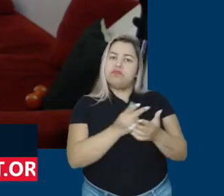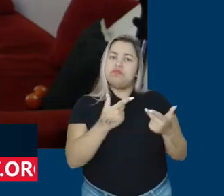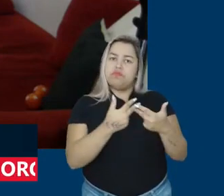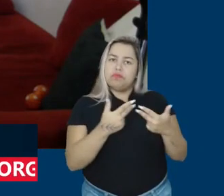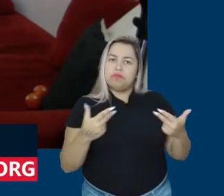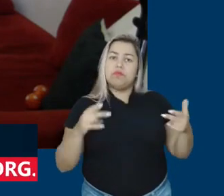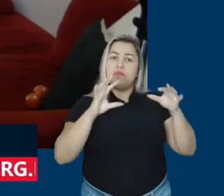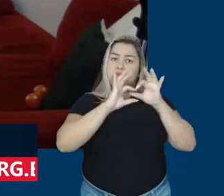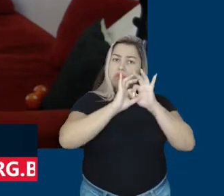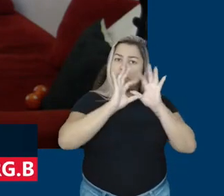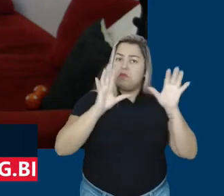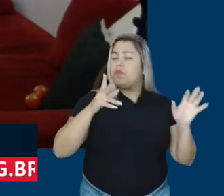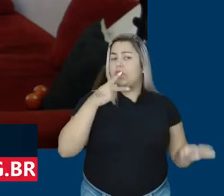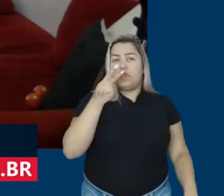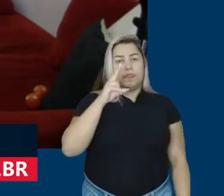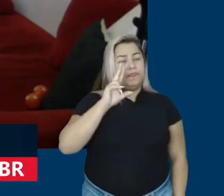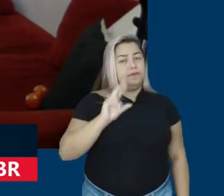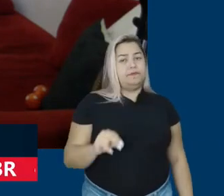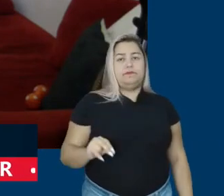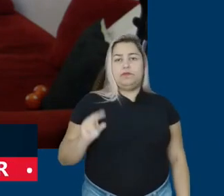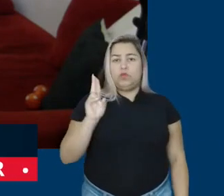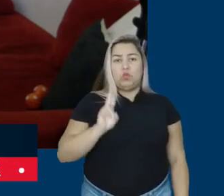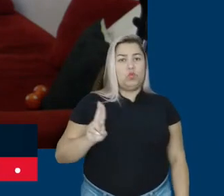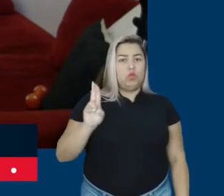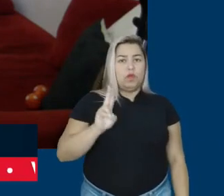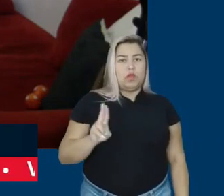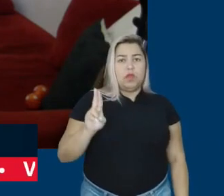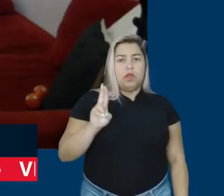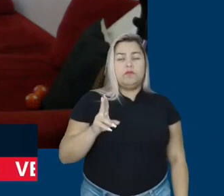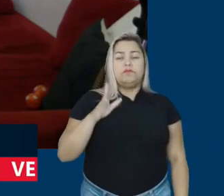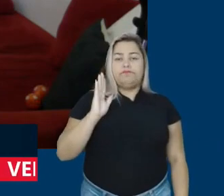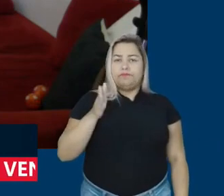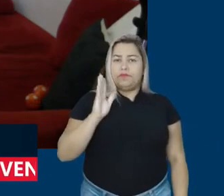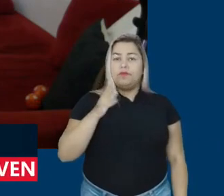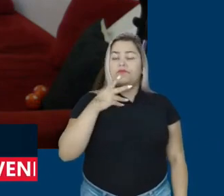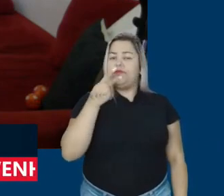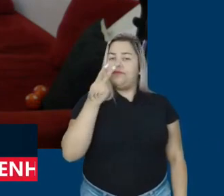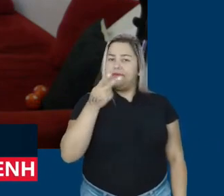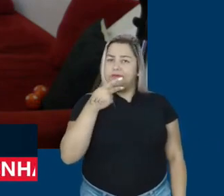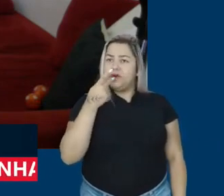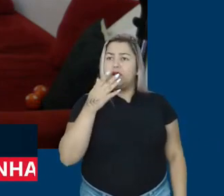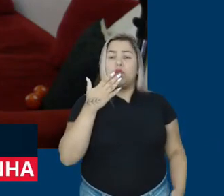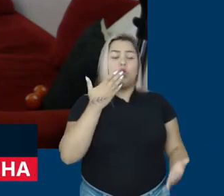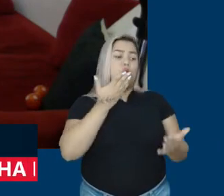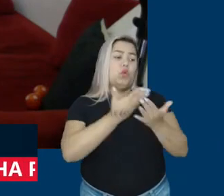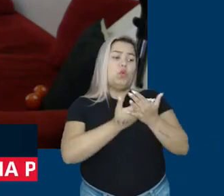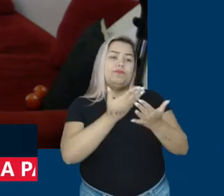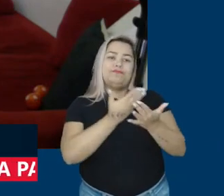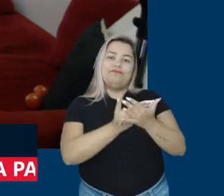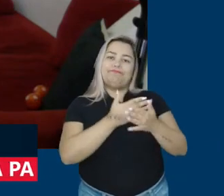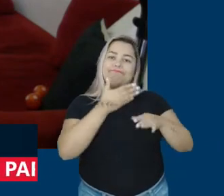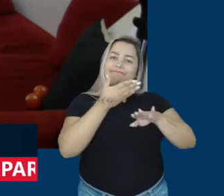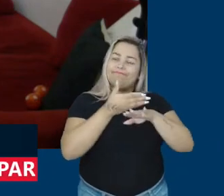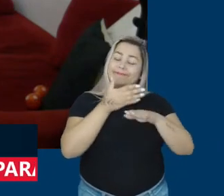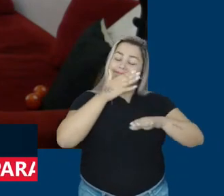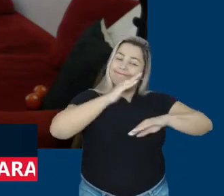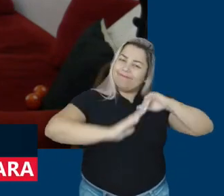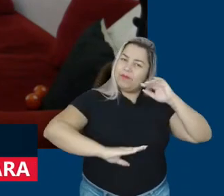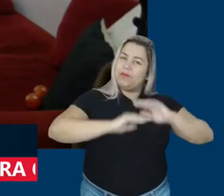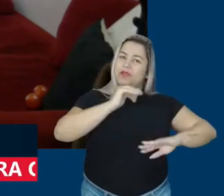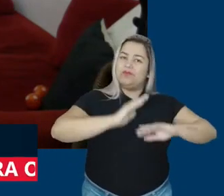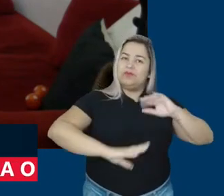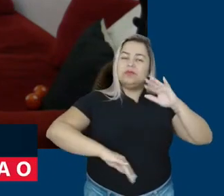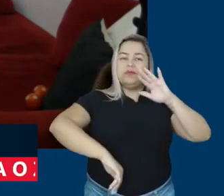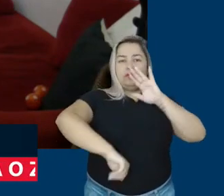liberdade de expressão não pode ser usada, como eu já comentei aqui, como um escudo para a prática de crimes. Ele usou,